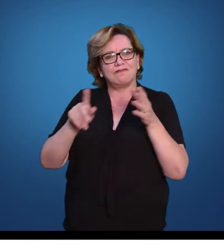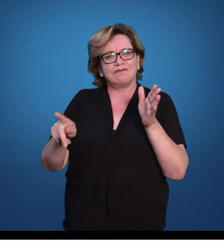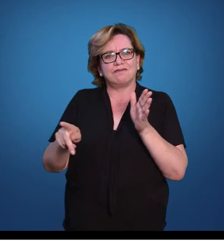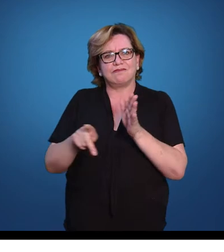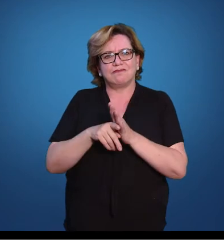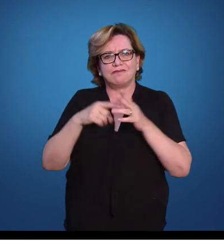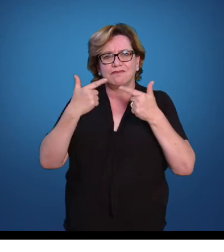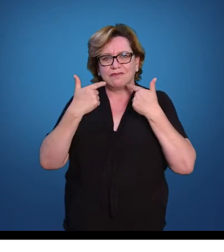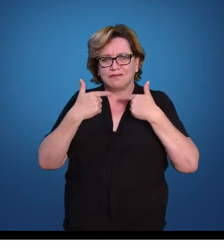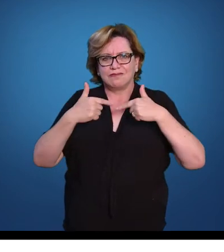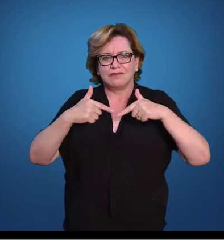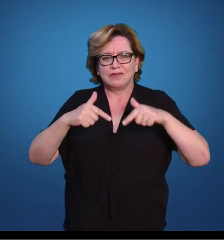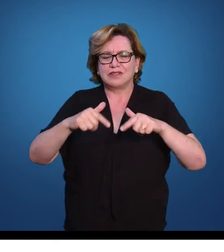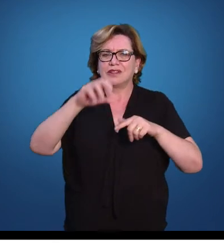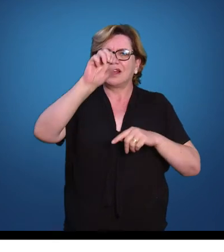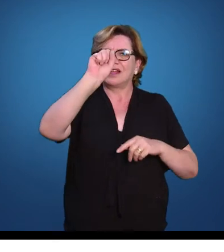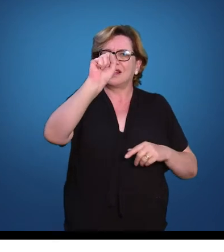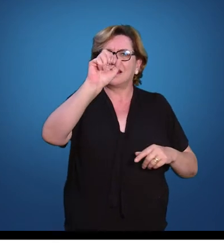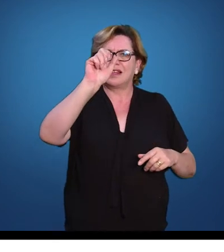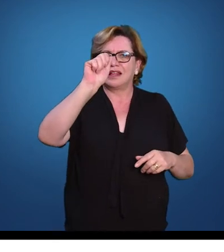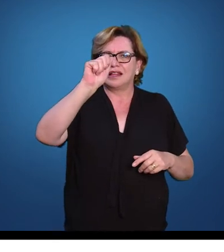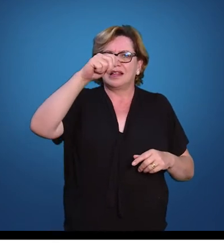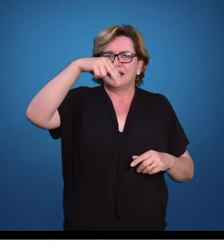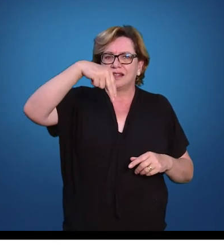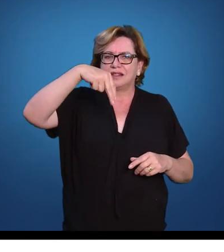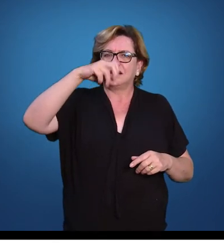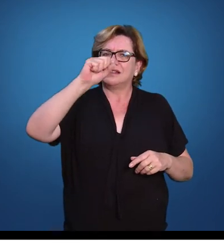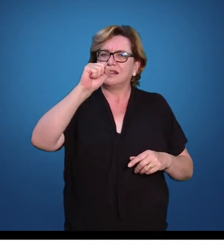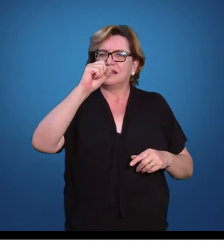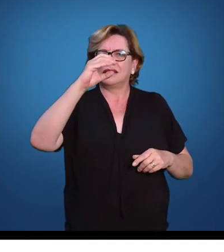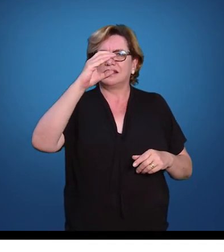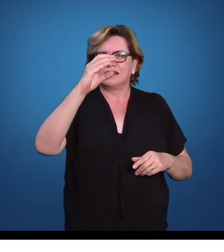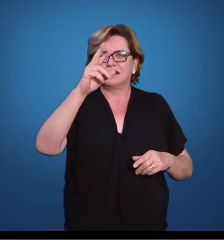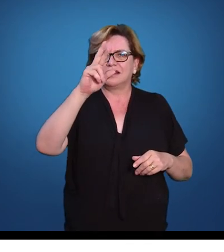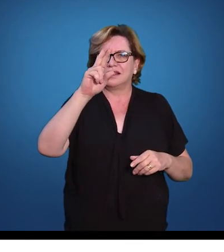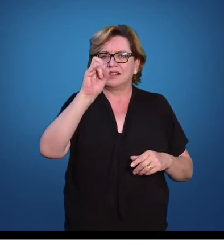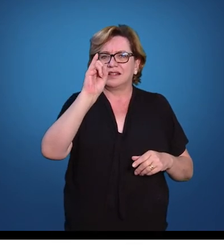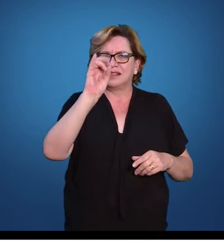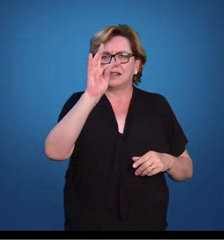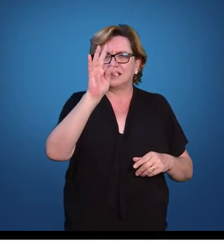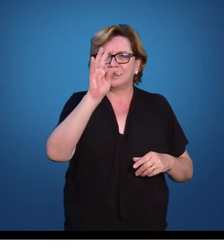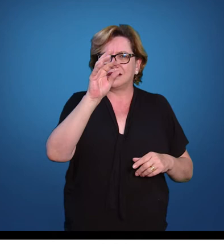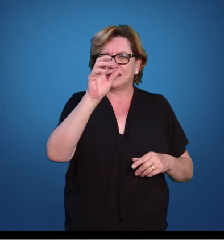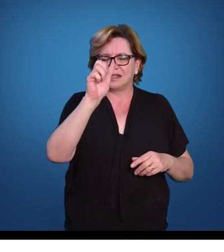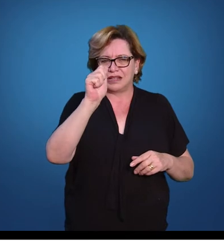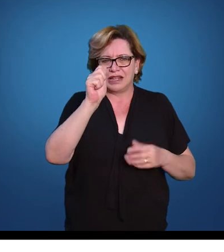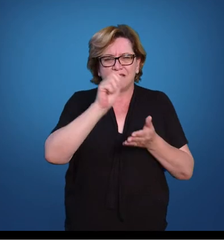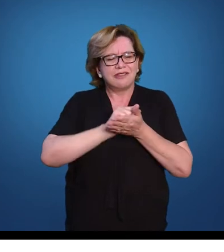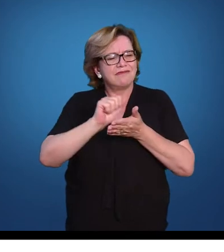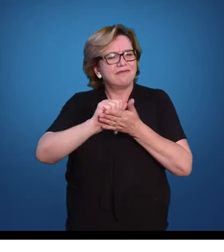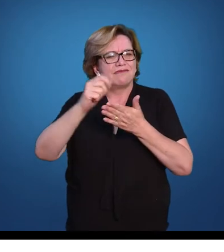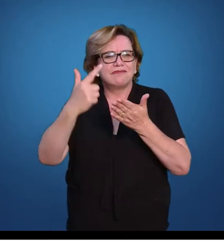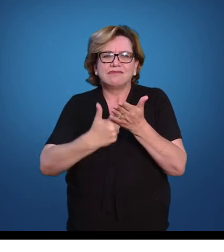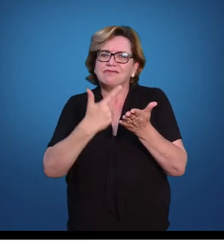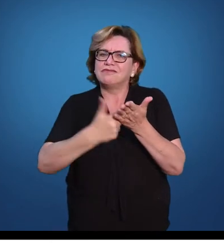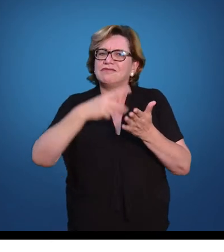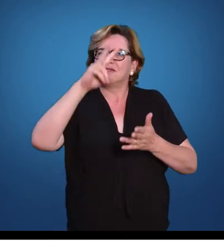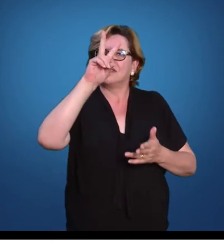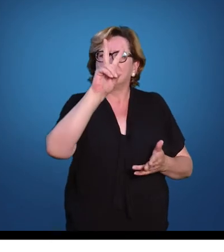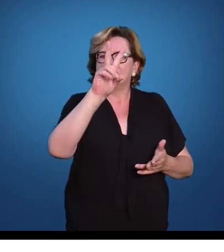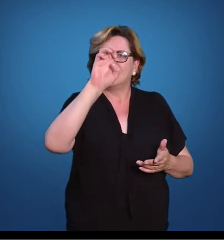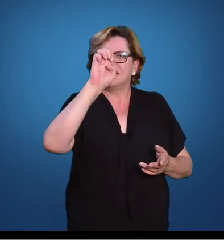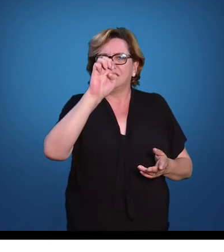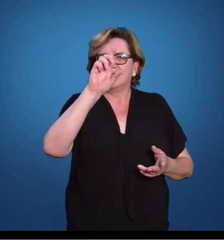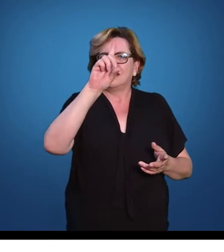a língua sânscrita, a língua com a qual foram escritos os Vedas, está na